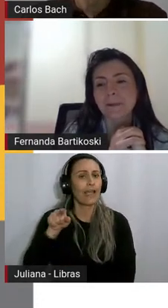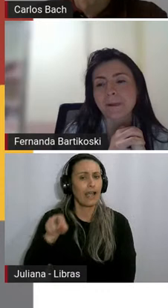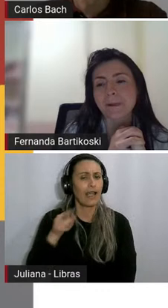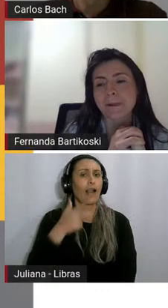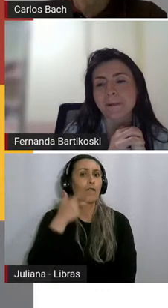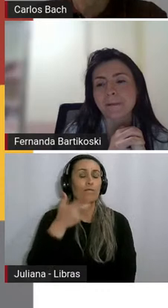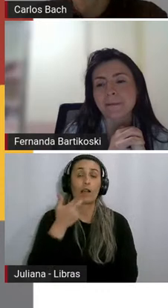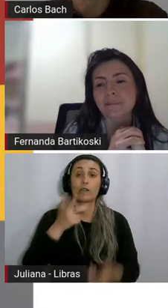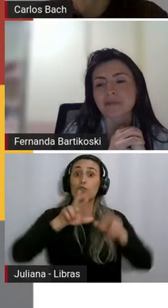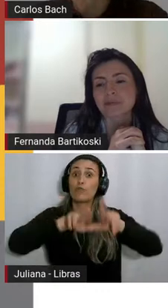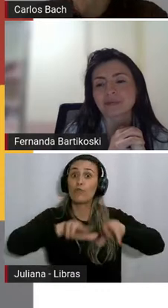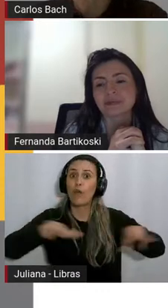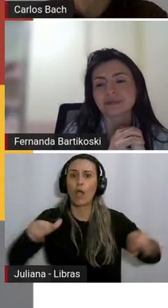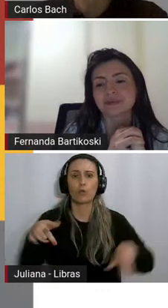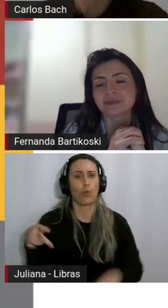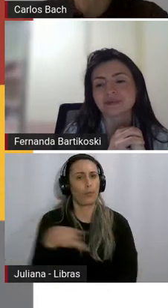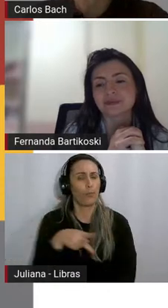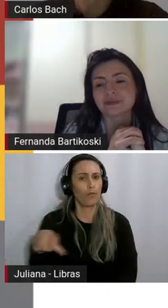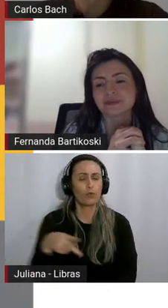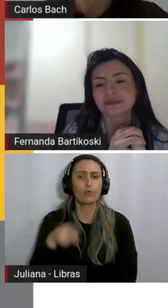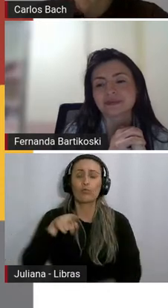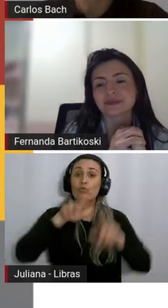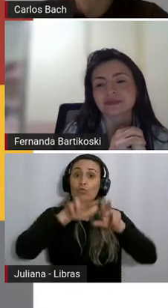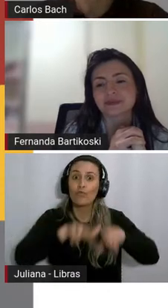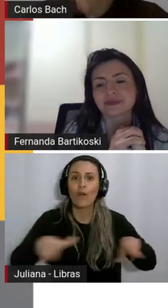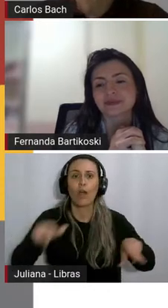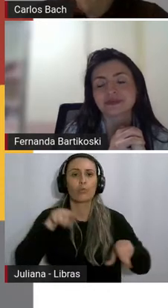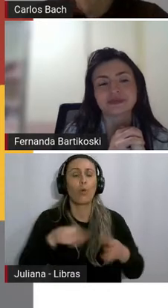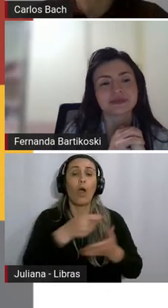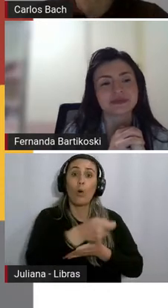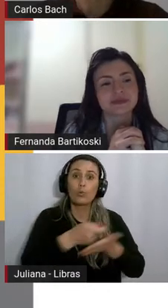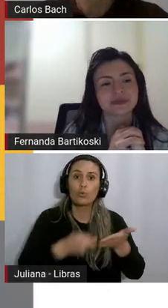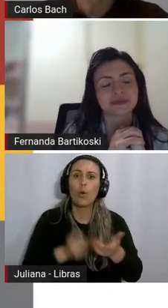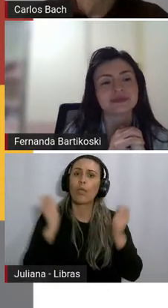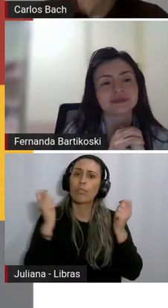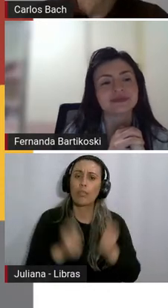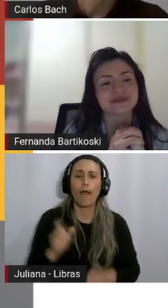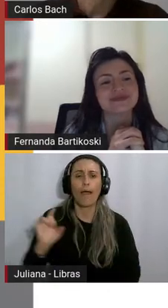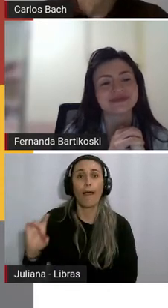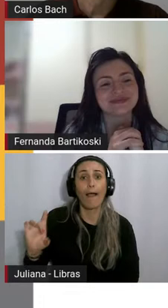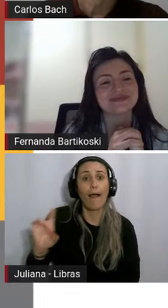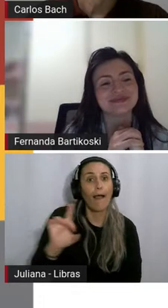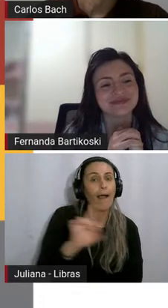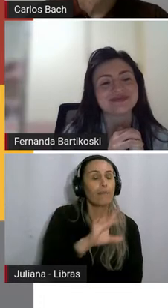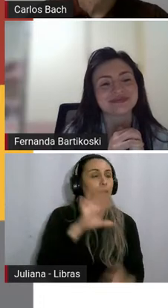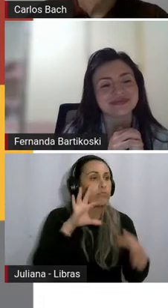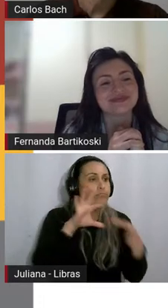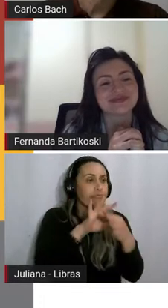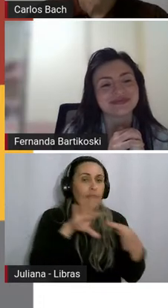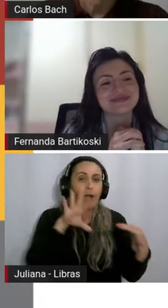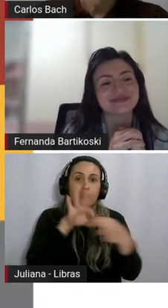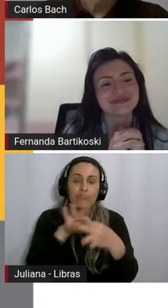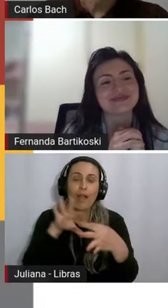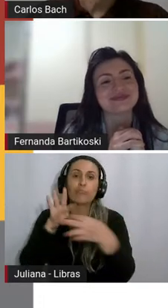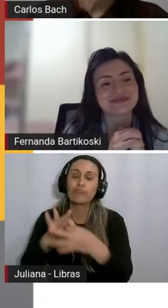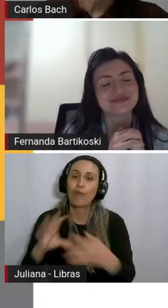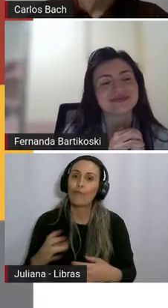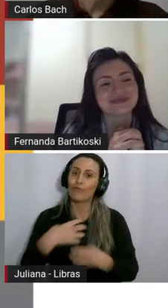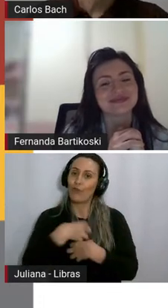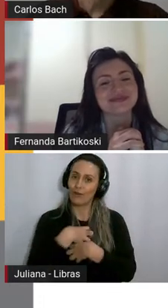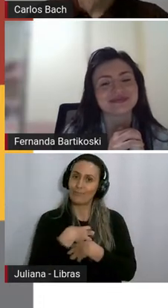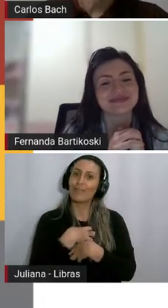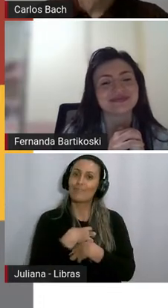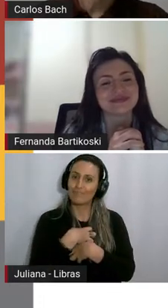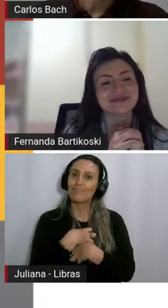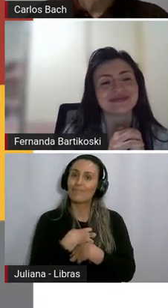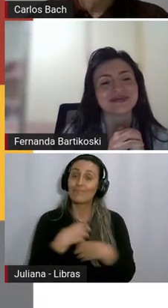com pontos de vista diversos para que cada aluno se conecte com as crônicas. É disso, né? É disso que a